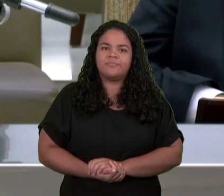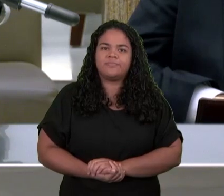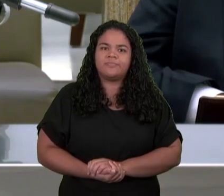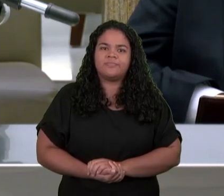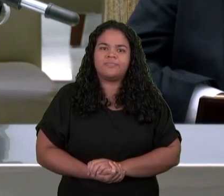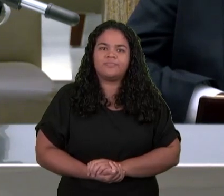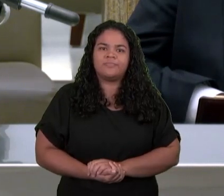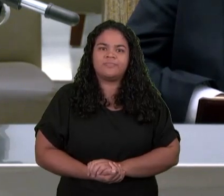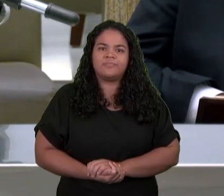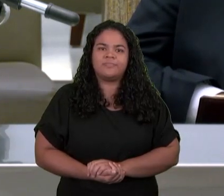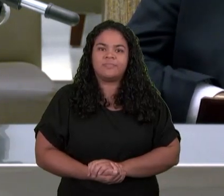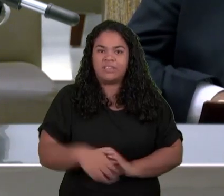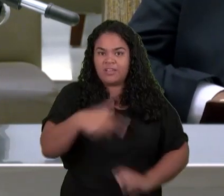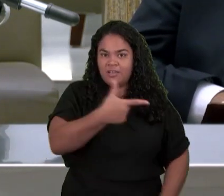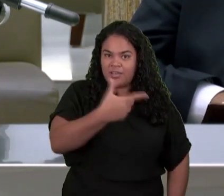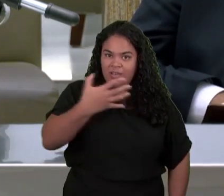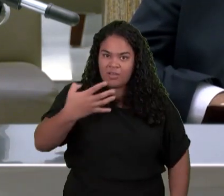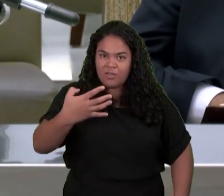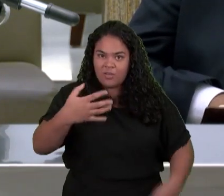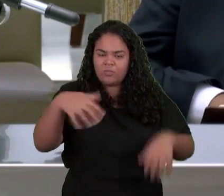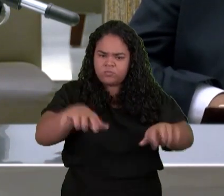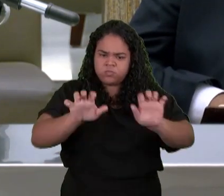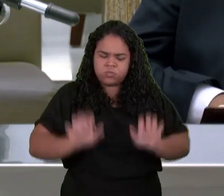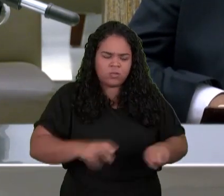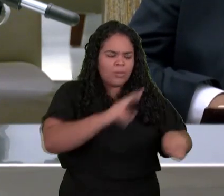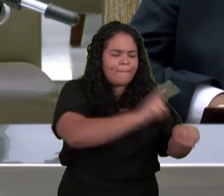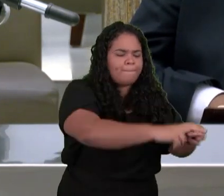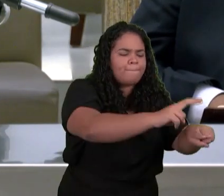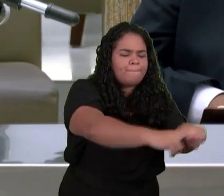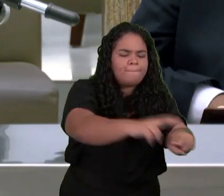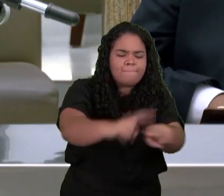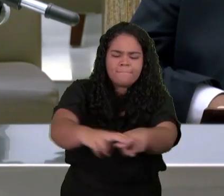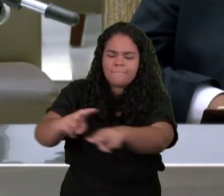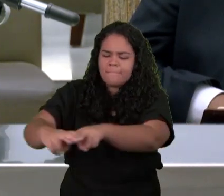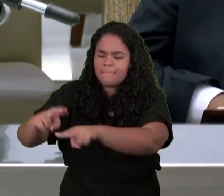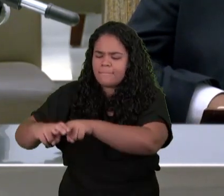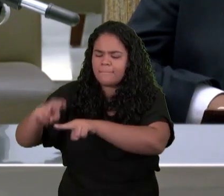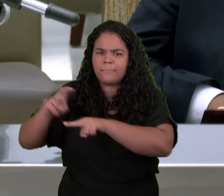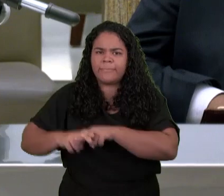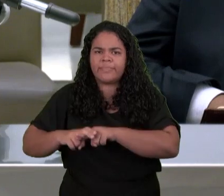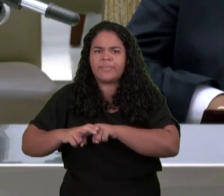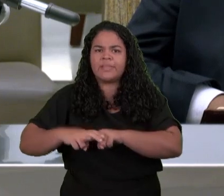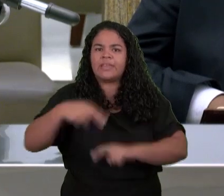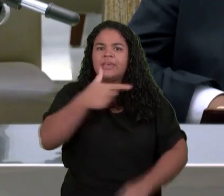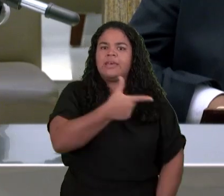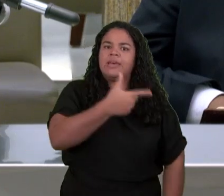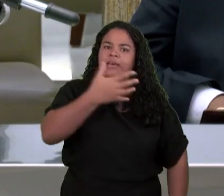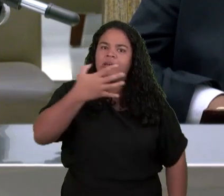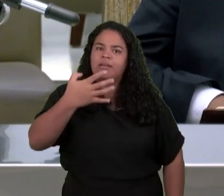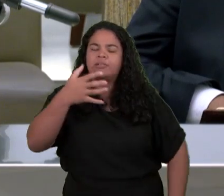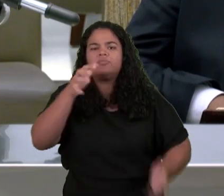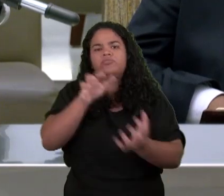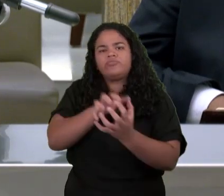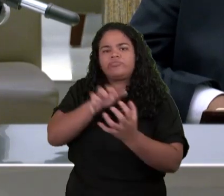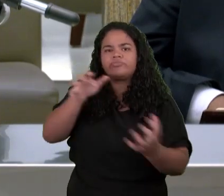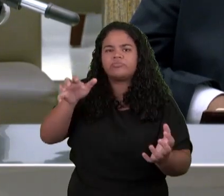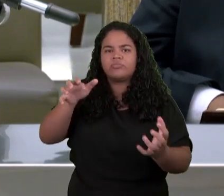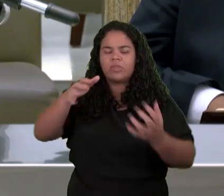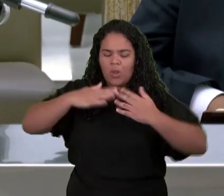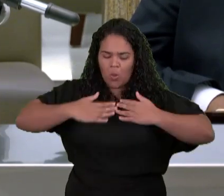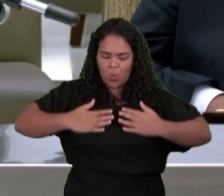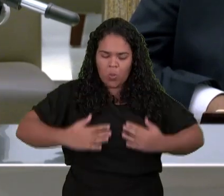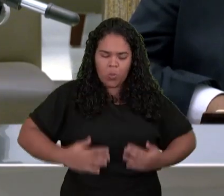Vinte e quatro Anciãos Vestidos Vestidos vestes Brancas E tinham